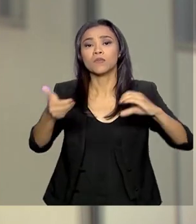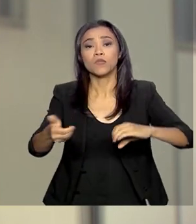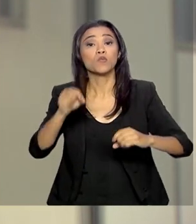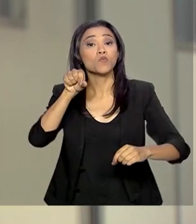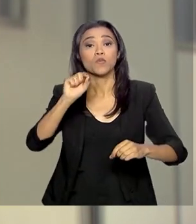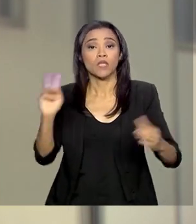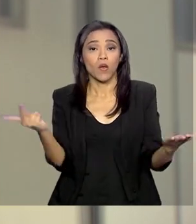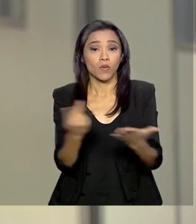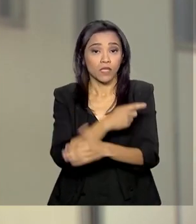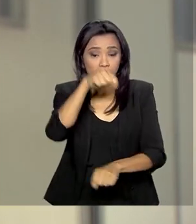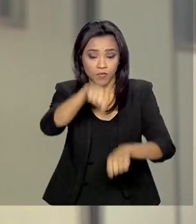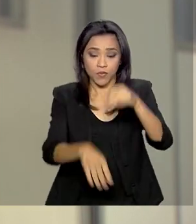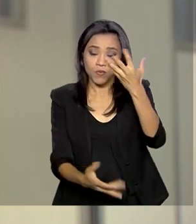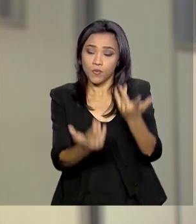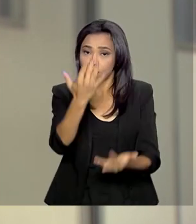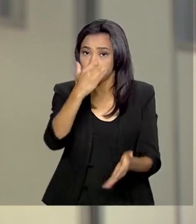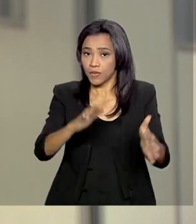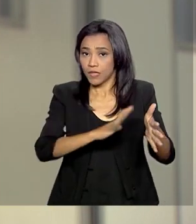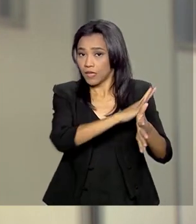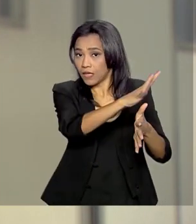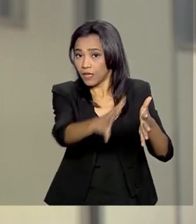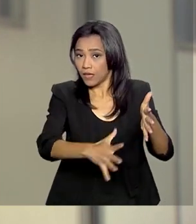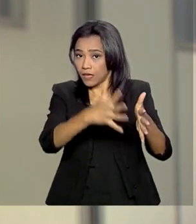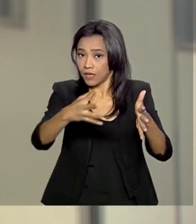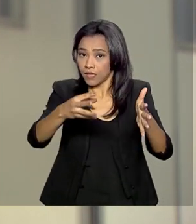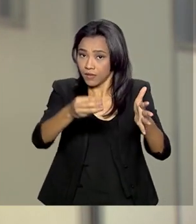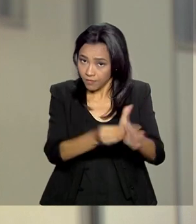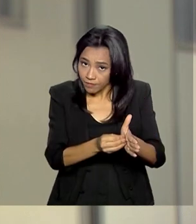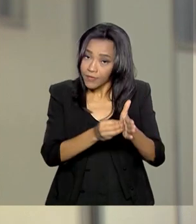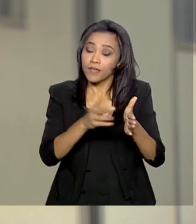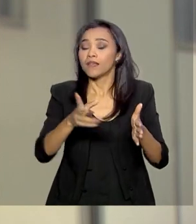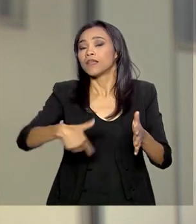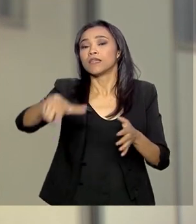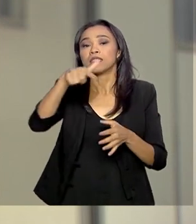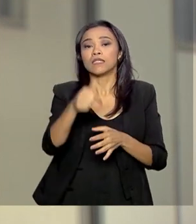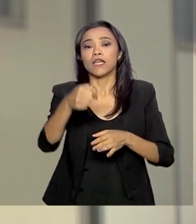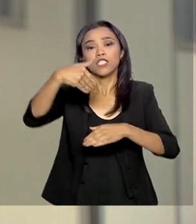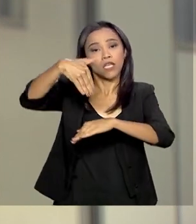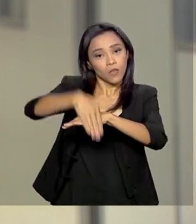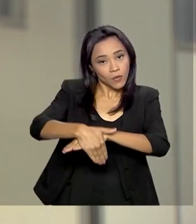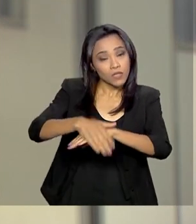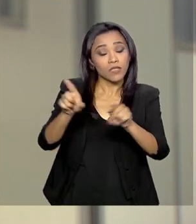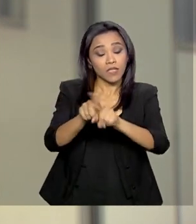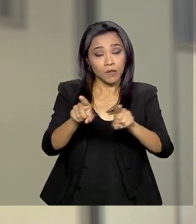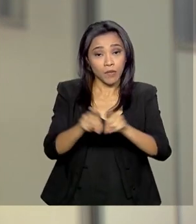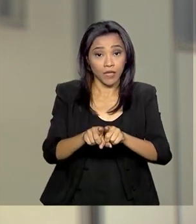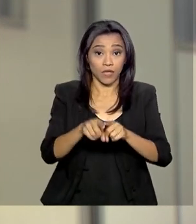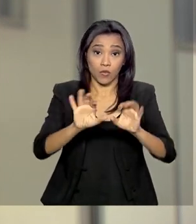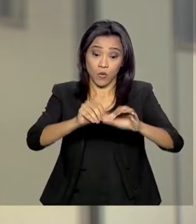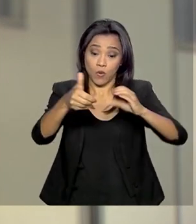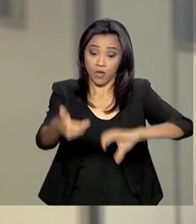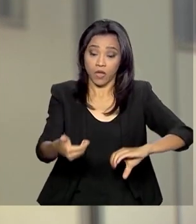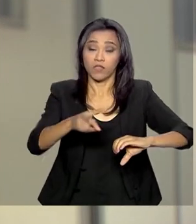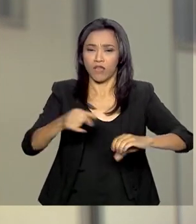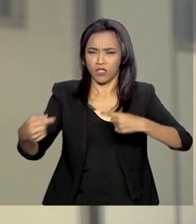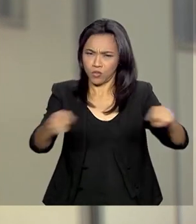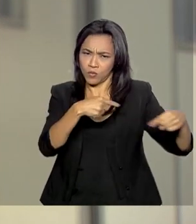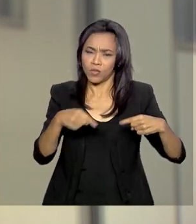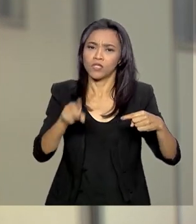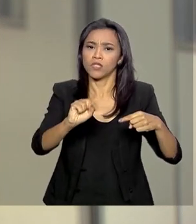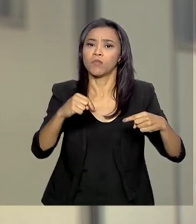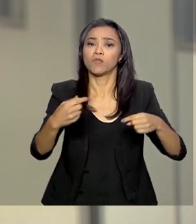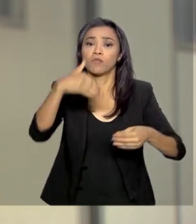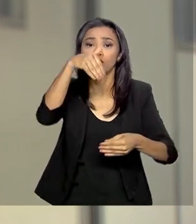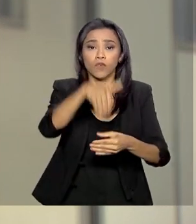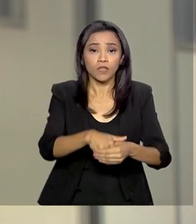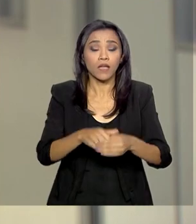incêndios que atingem a região da Amazônia. E às sete da noite, o Congresso Nacional também deve discutir e votar o projeto de lei